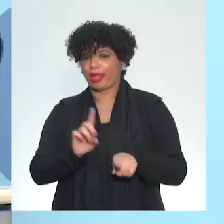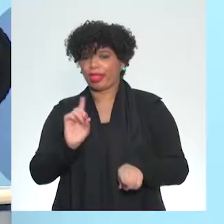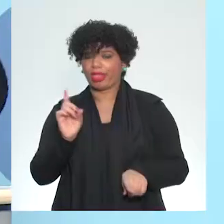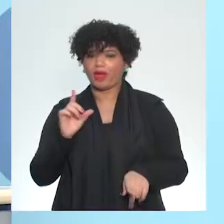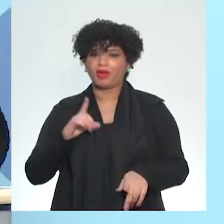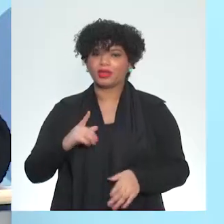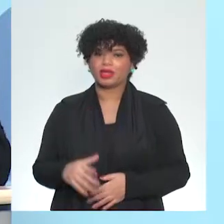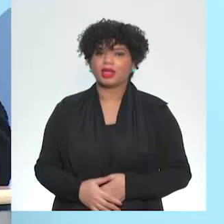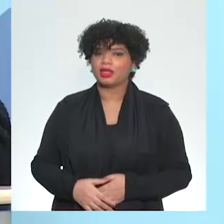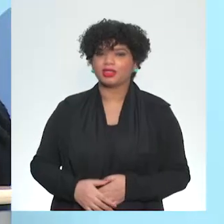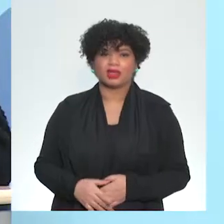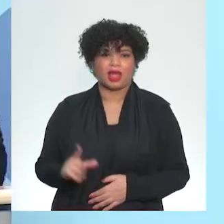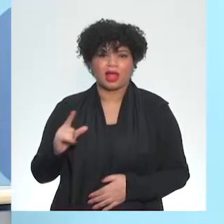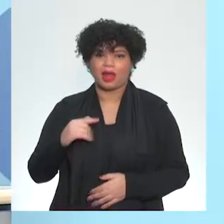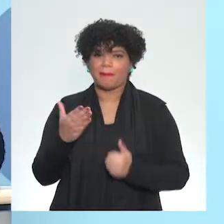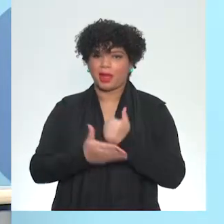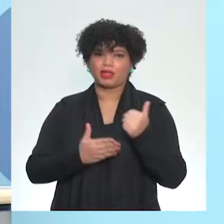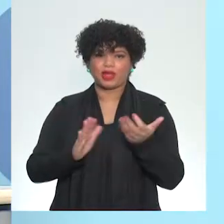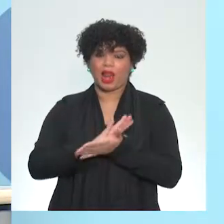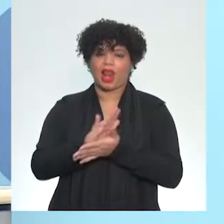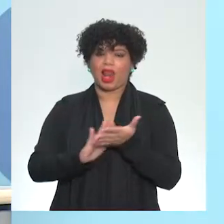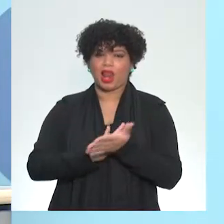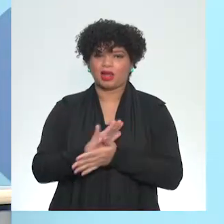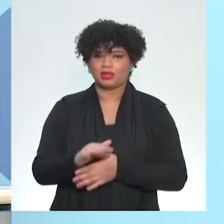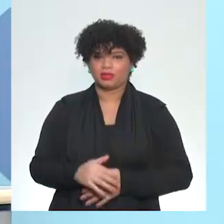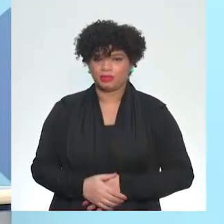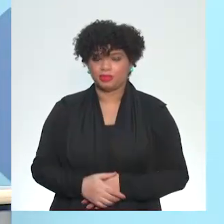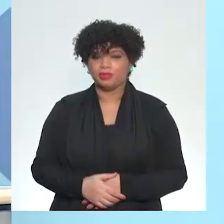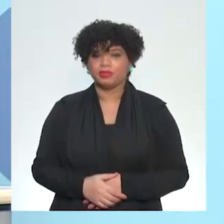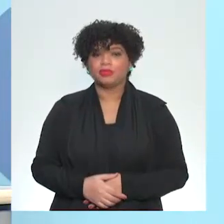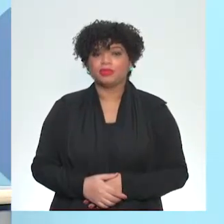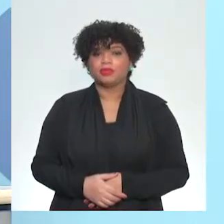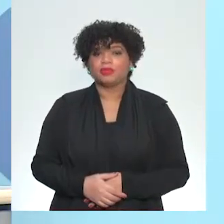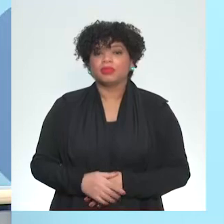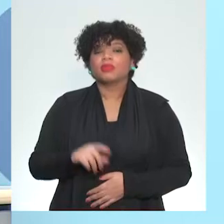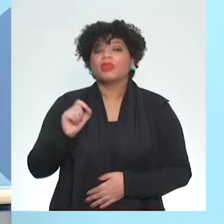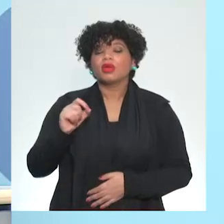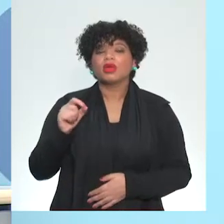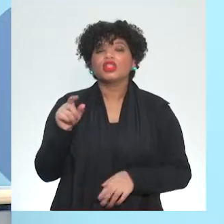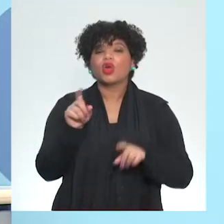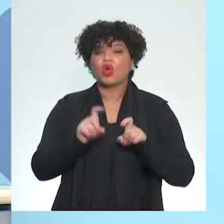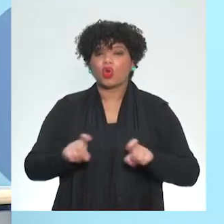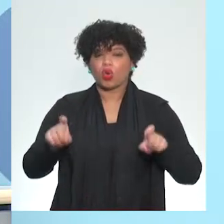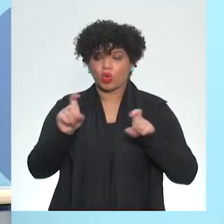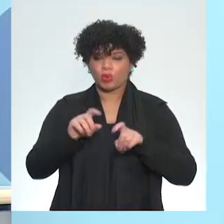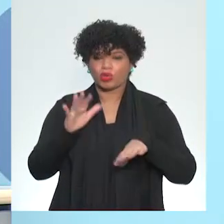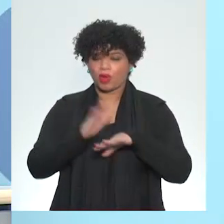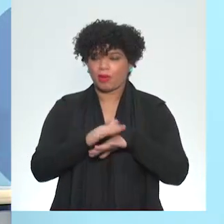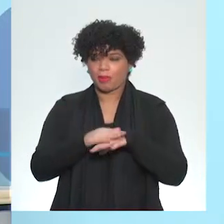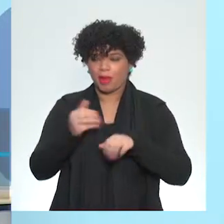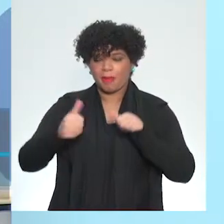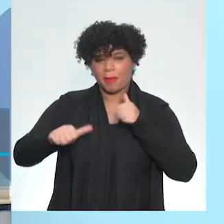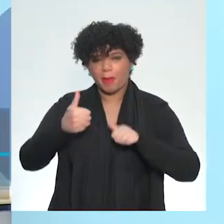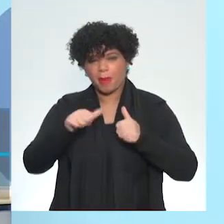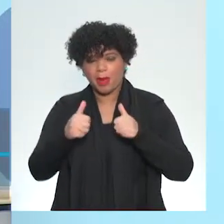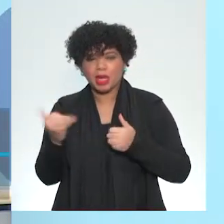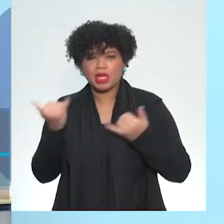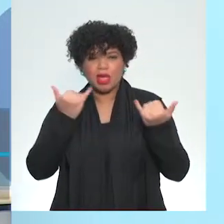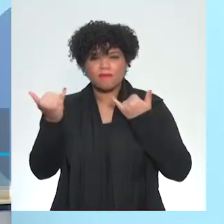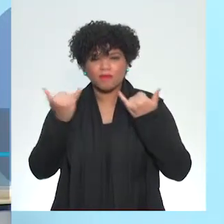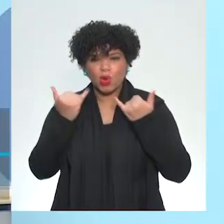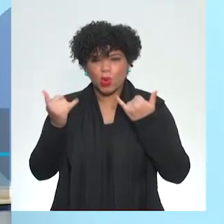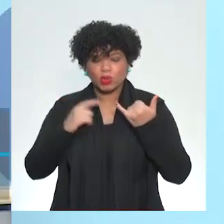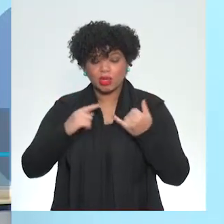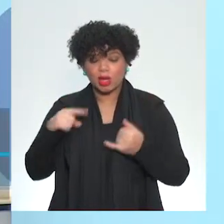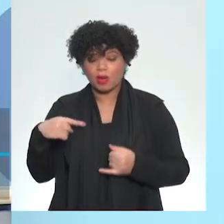zero, assim, de princípio. Então, qual é a ideia? Quando a gente, um computador, ele faz ali a análise de uma informação, e justamente quando